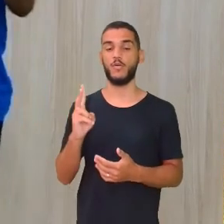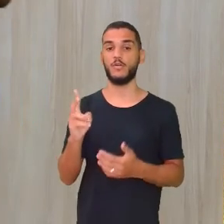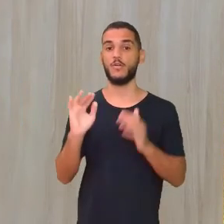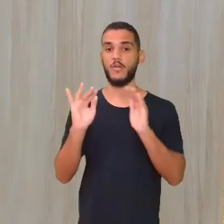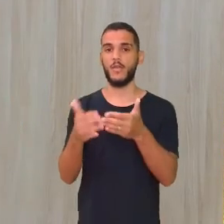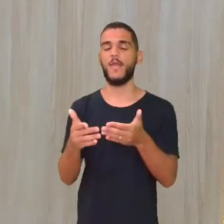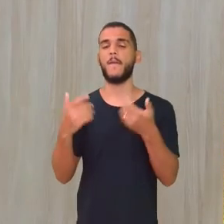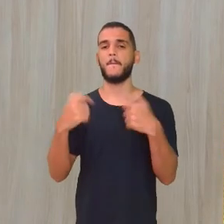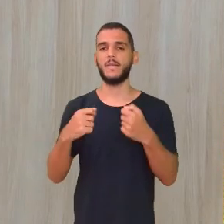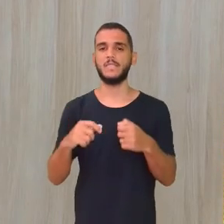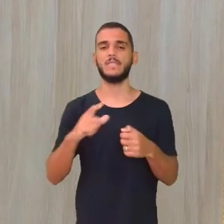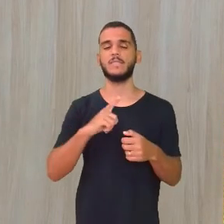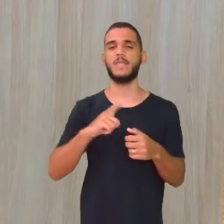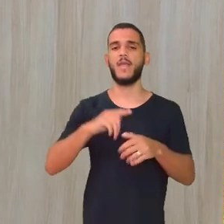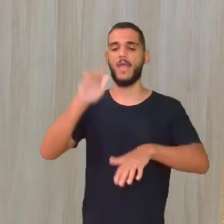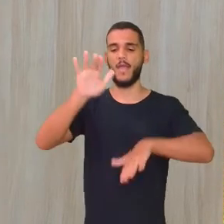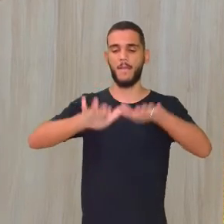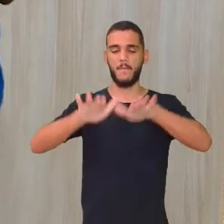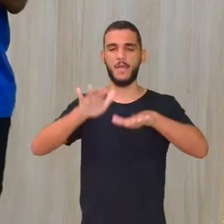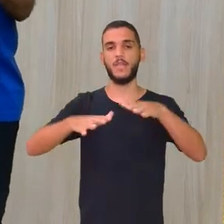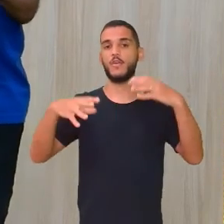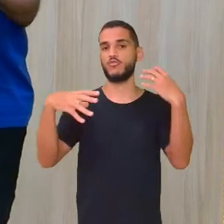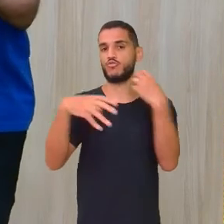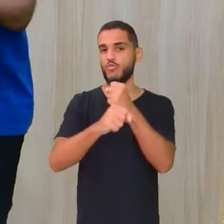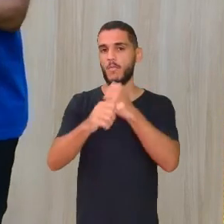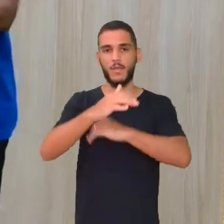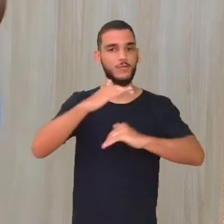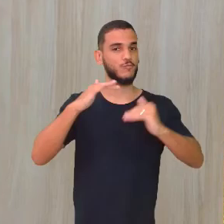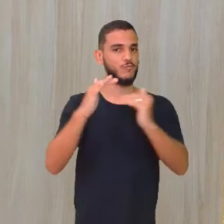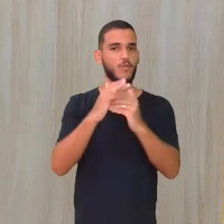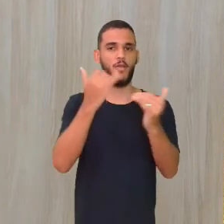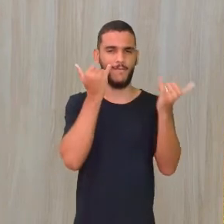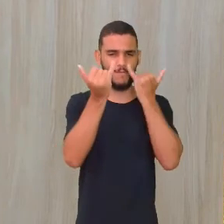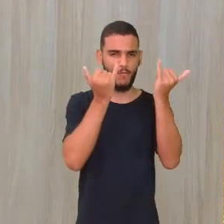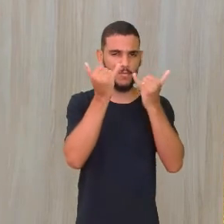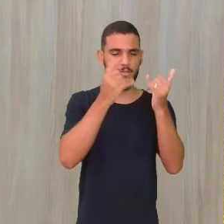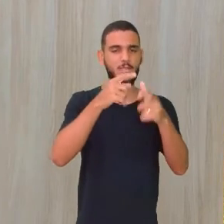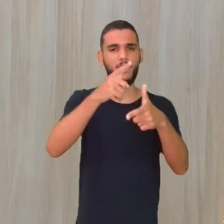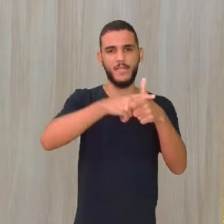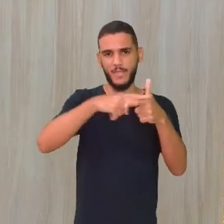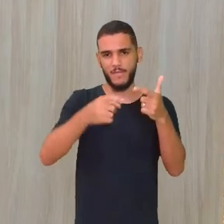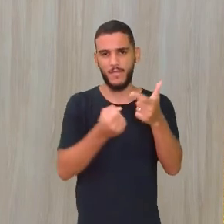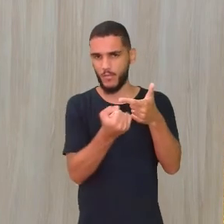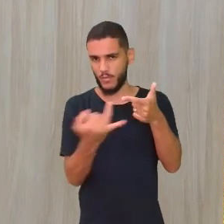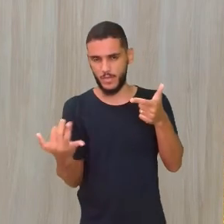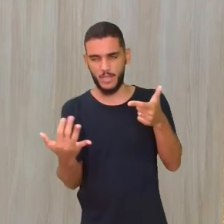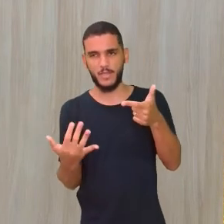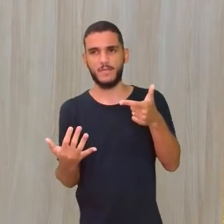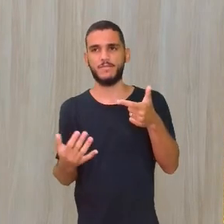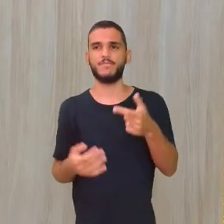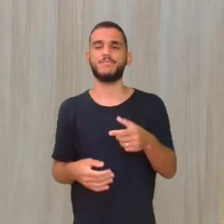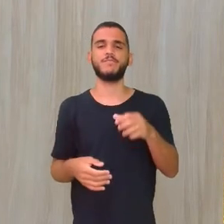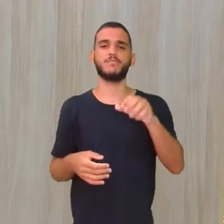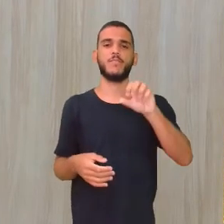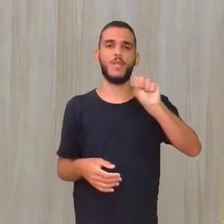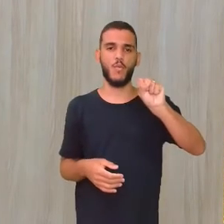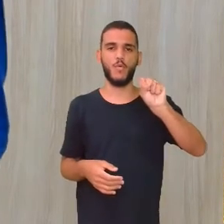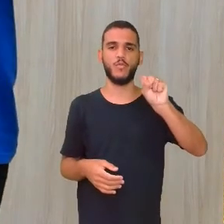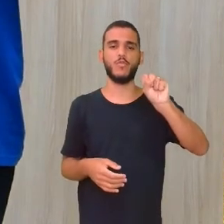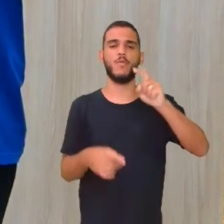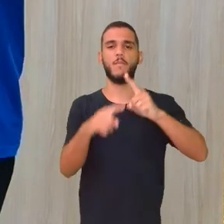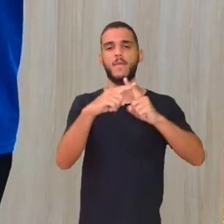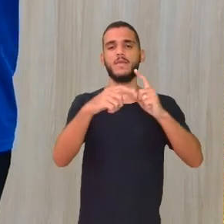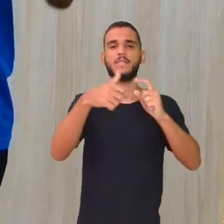tirar a média deles Como é a média Ricardinho? Soma os elementos E divide pela quantidade Então se eu somar 8